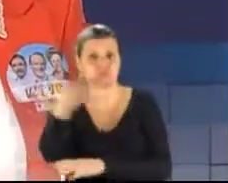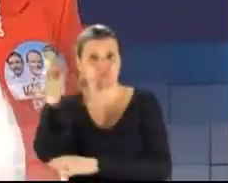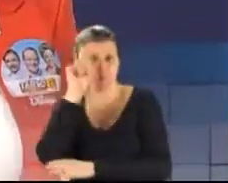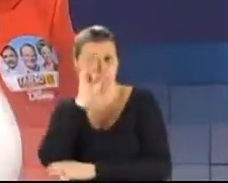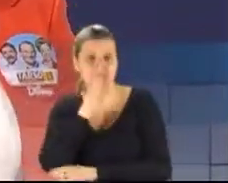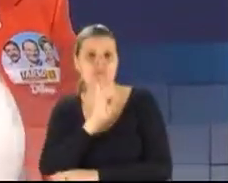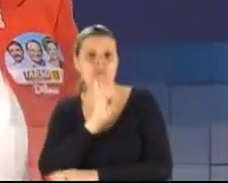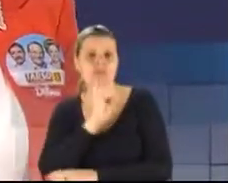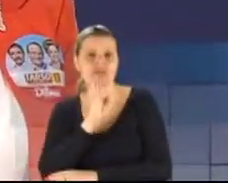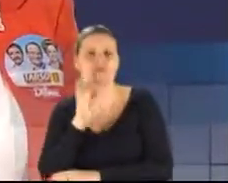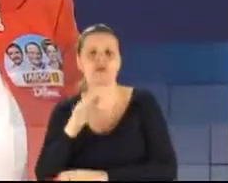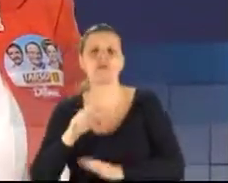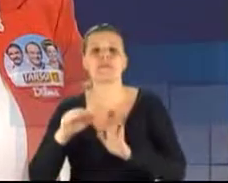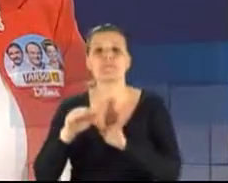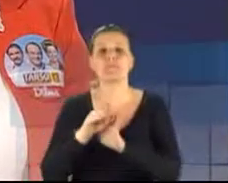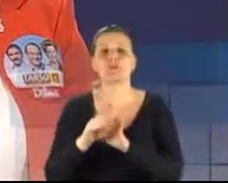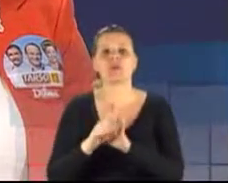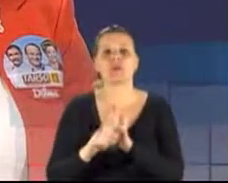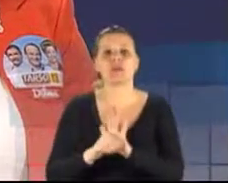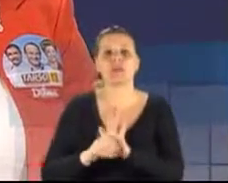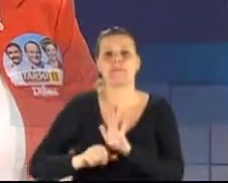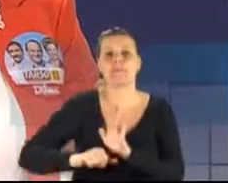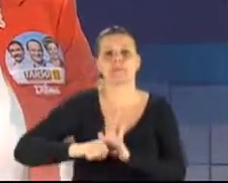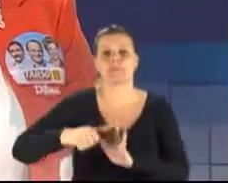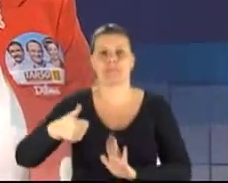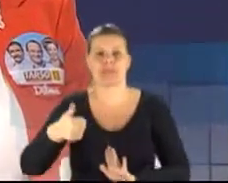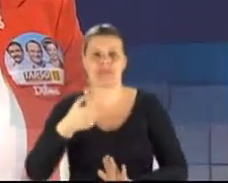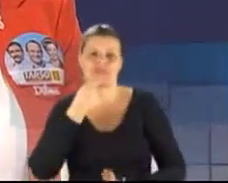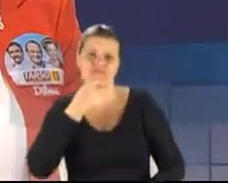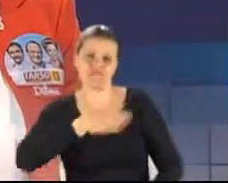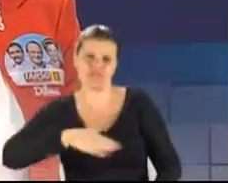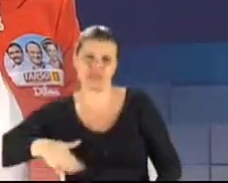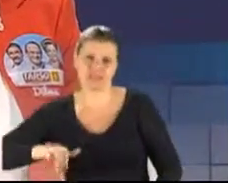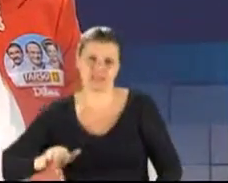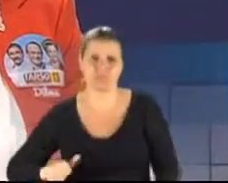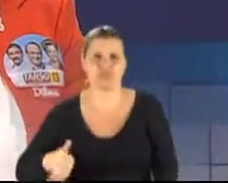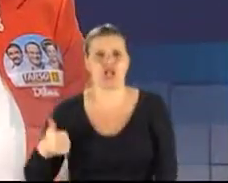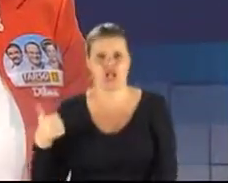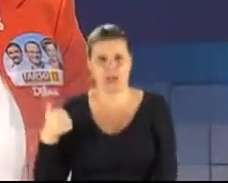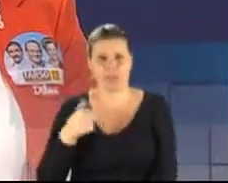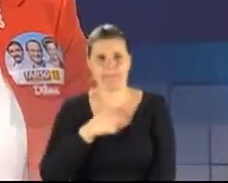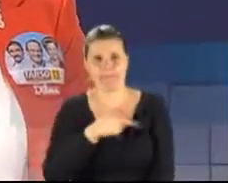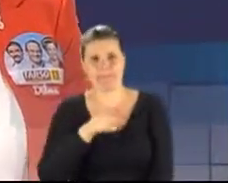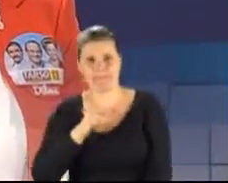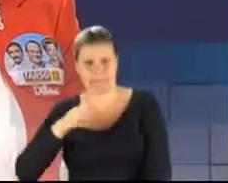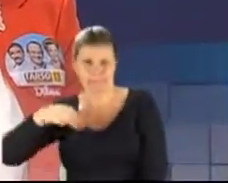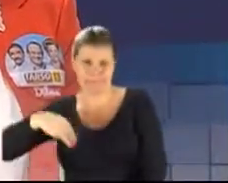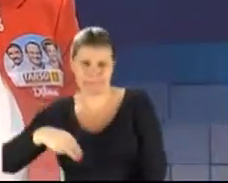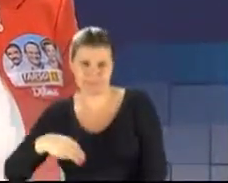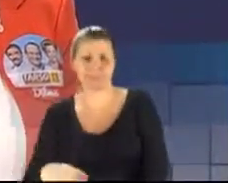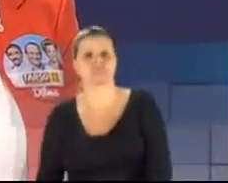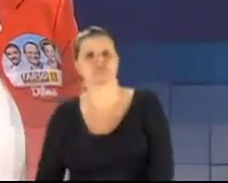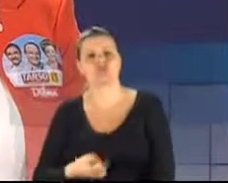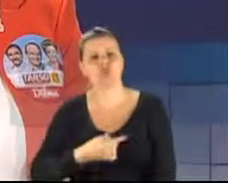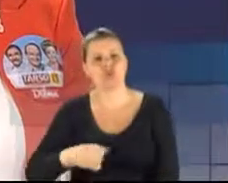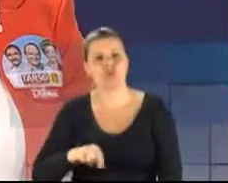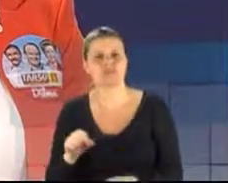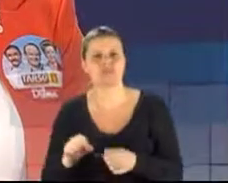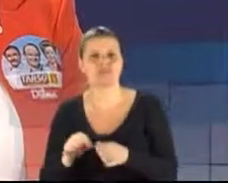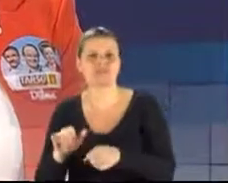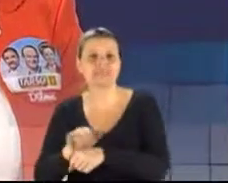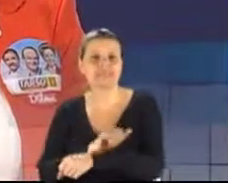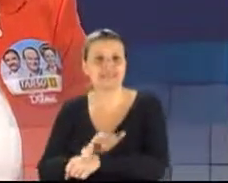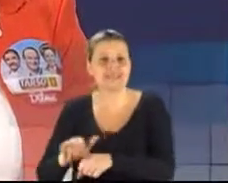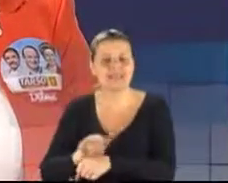programa da nossa primeira Infância Melhor. Nós temos aplicado estratégia saúde da família.